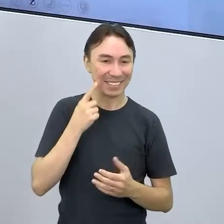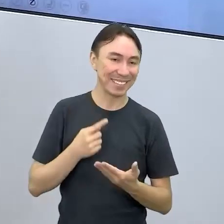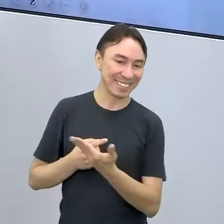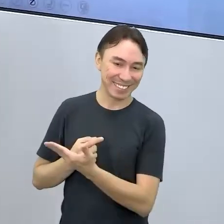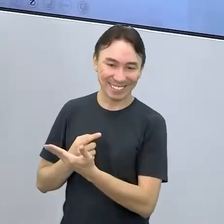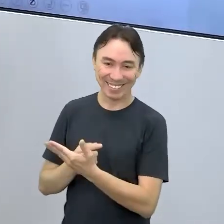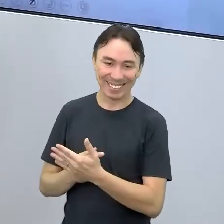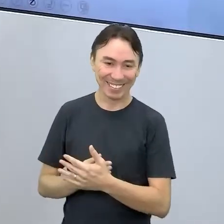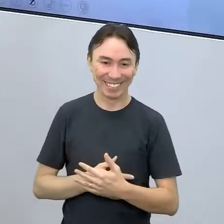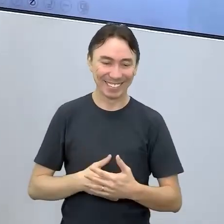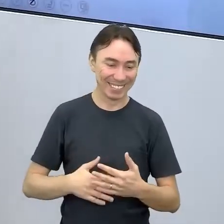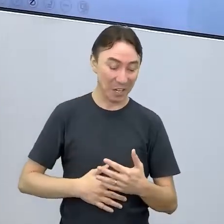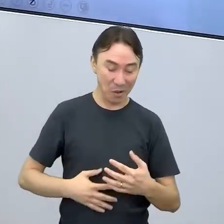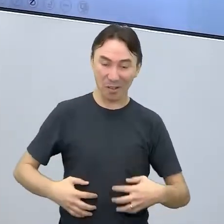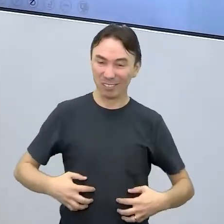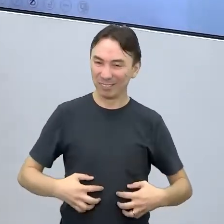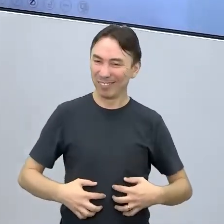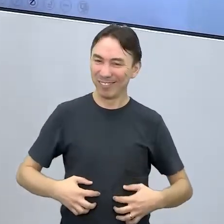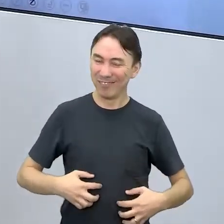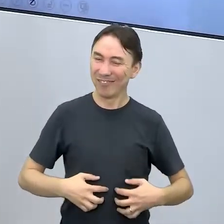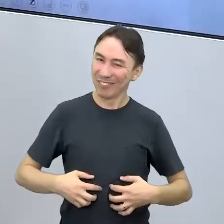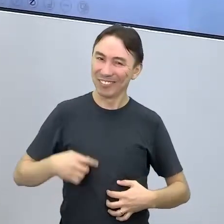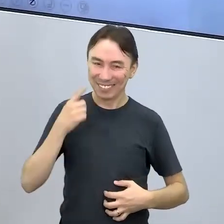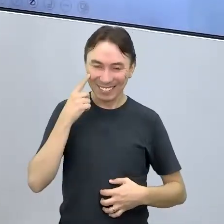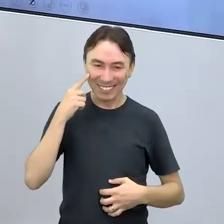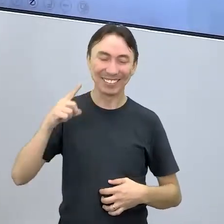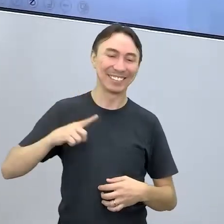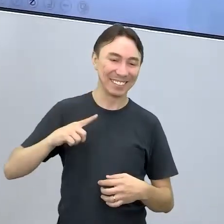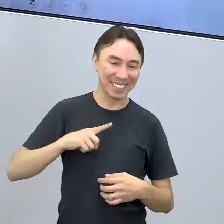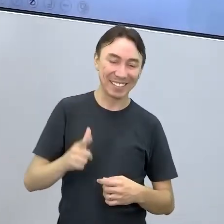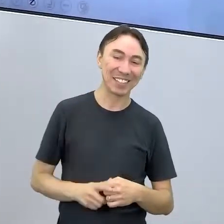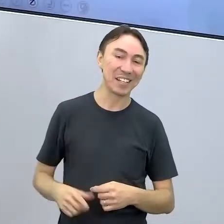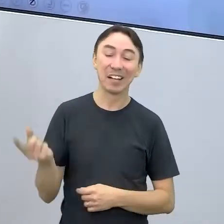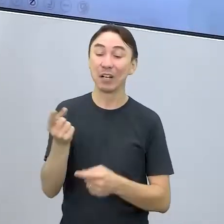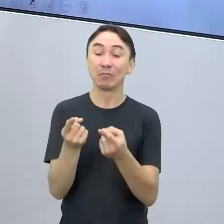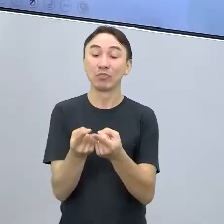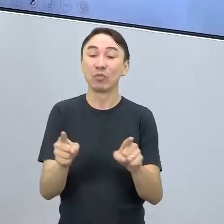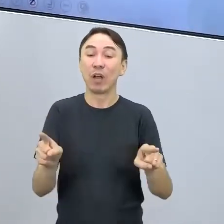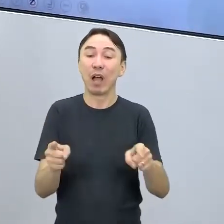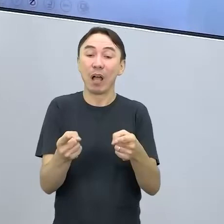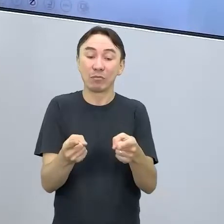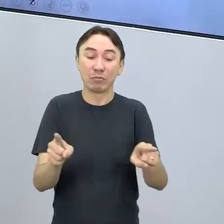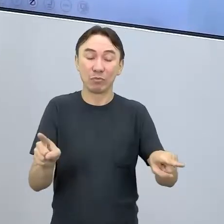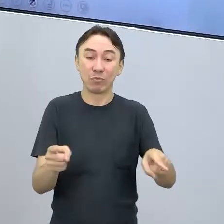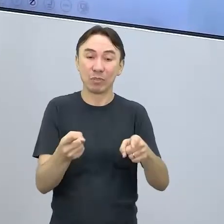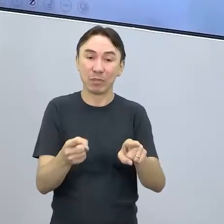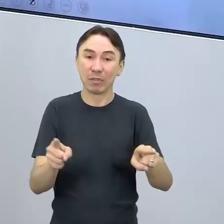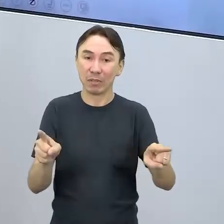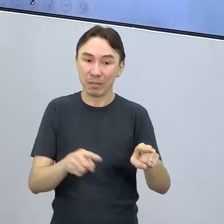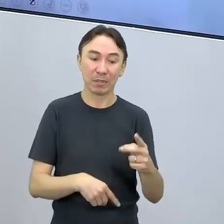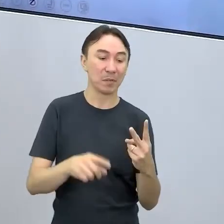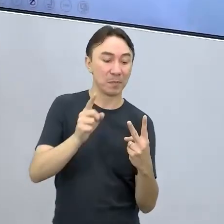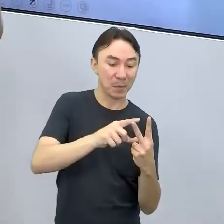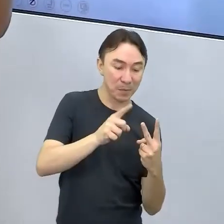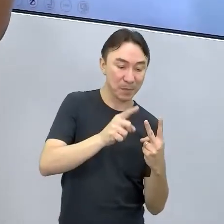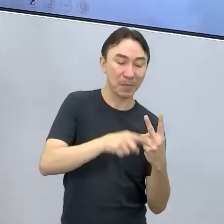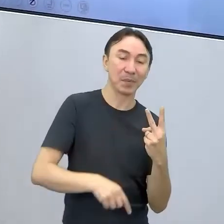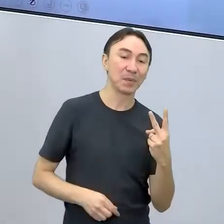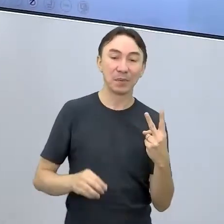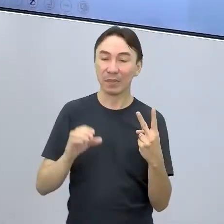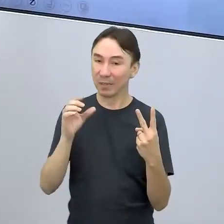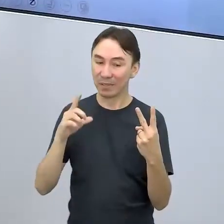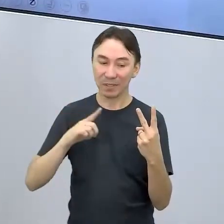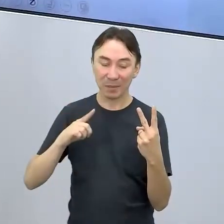porque senão a barriguinha dele ia roncar. A gente falou do rei do churrasco, a gente falou também do Chiquinho Sorvetes, que abriu aí